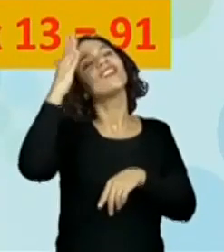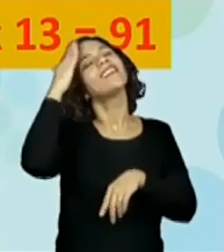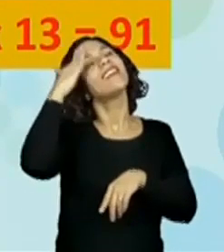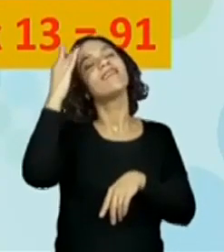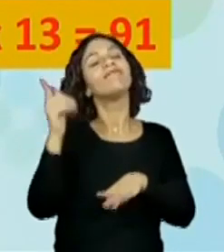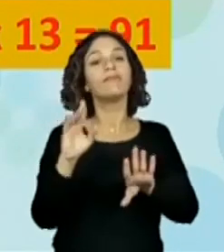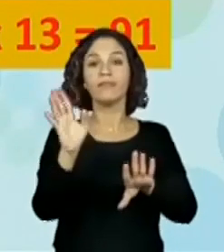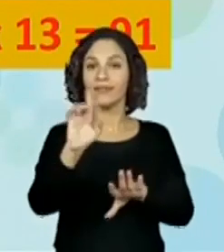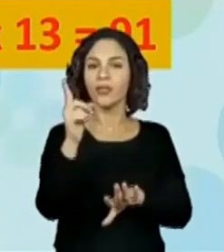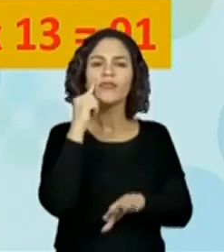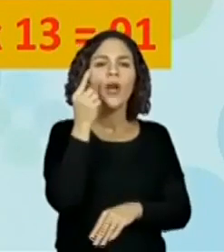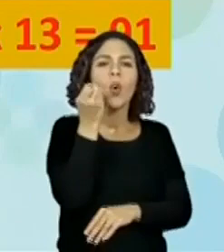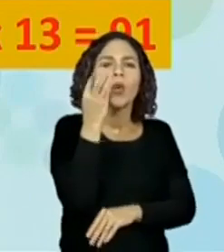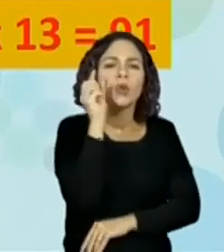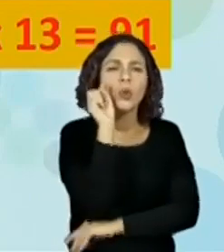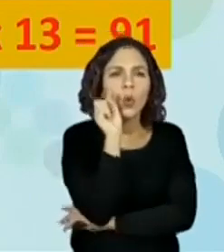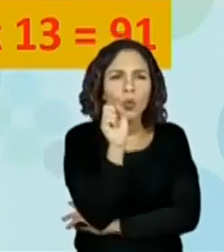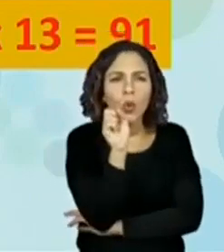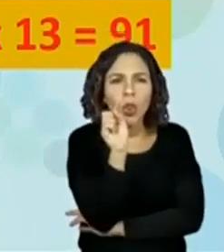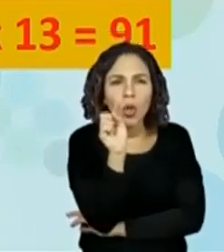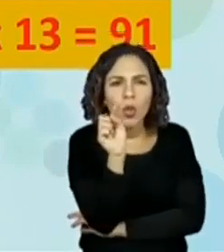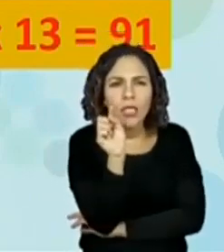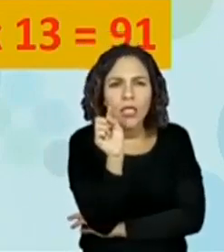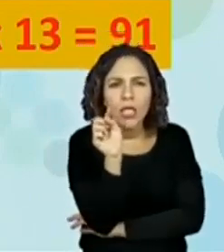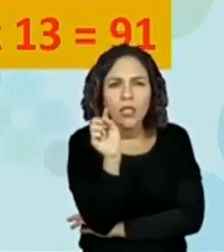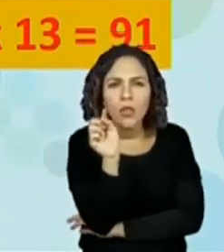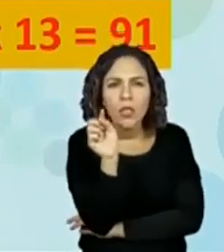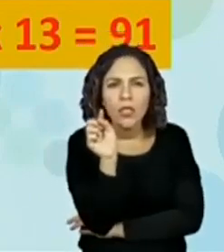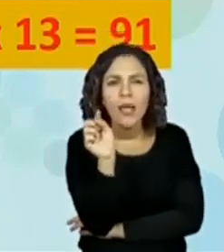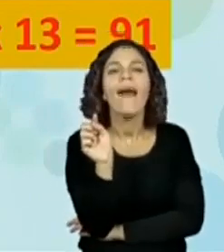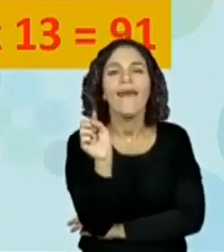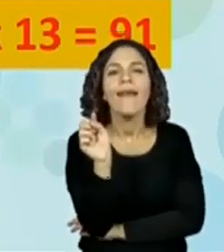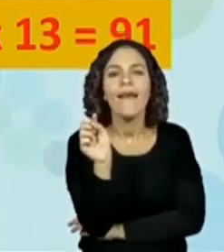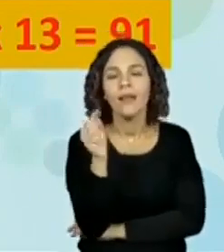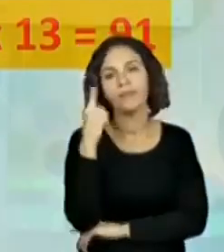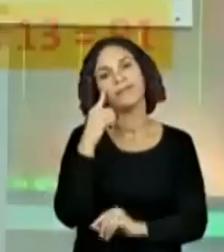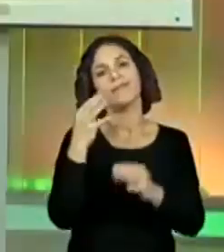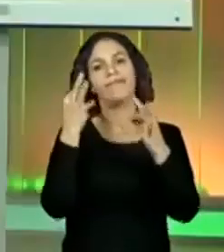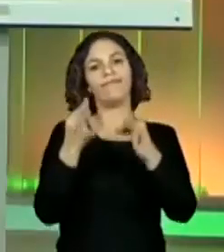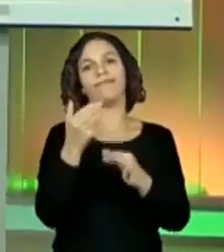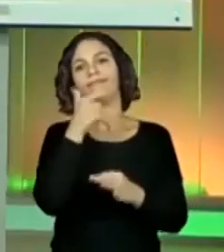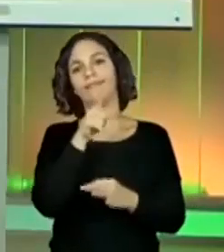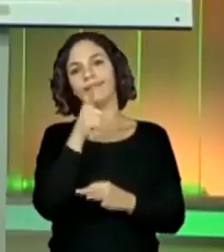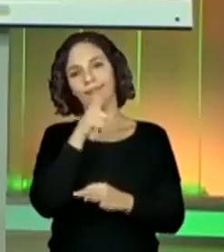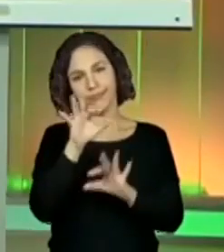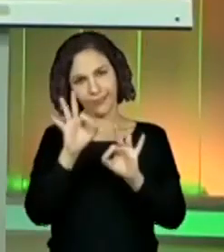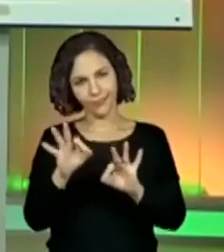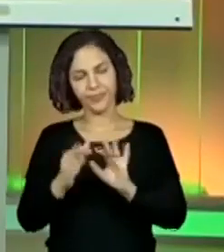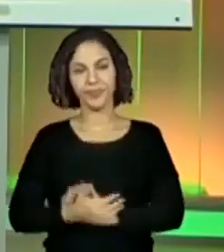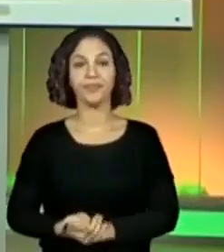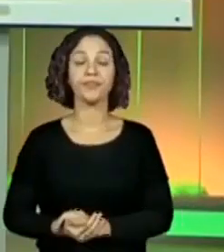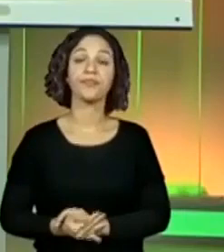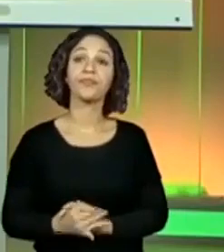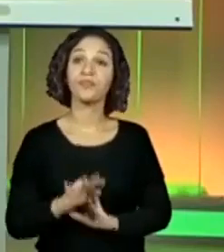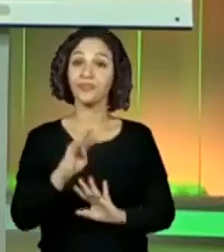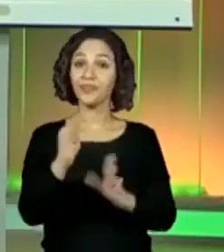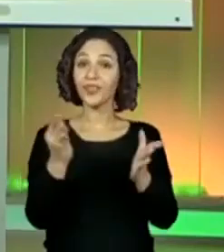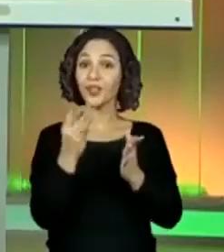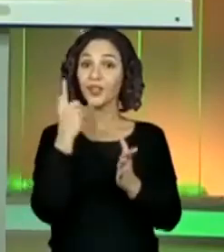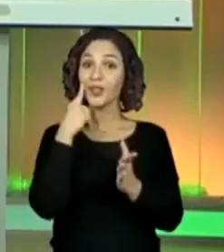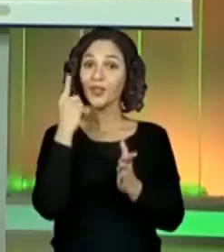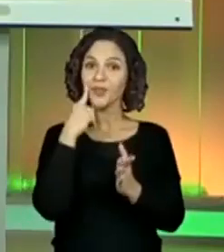adivinhar. Coloca o dedinho lá, conta, que vai dar super certo e você vai entender. Tá bom? Olha lá. Vamos fazer aqui, ó,